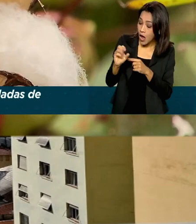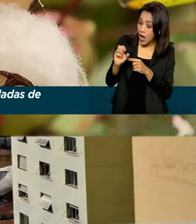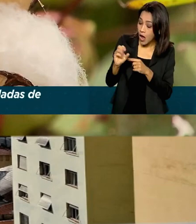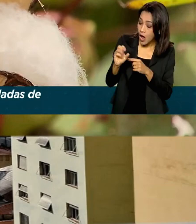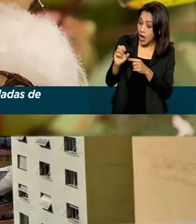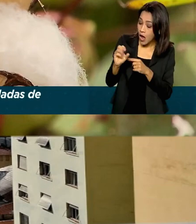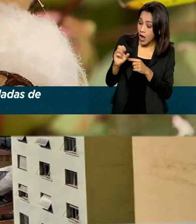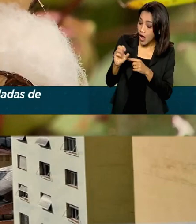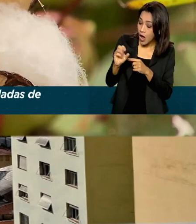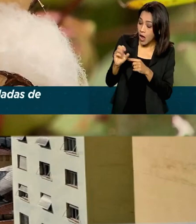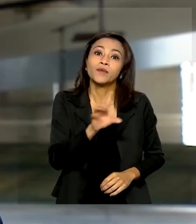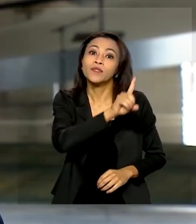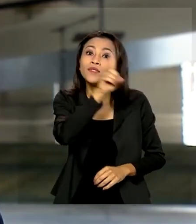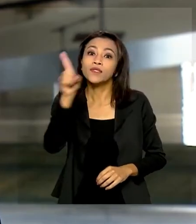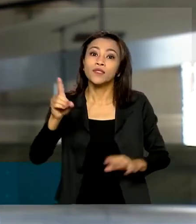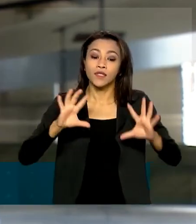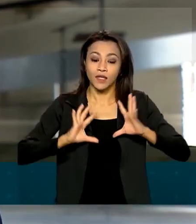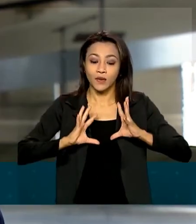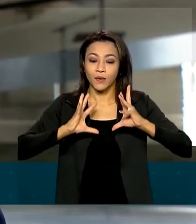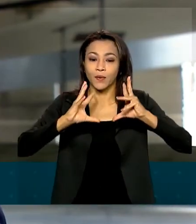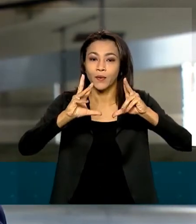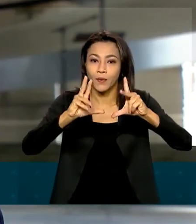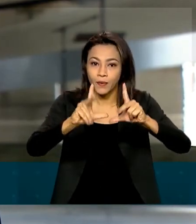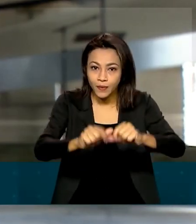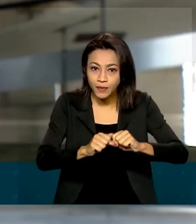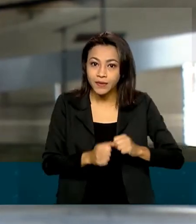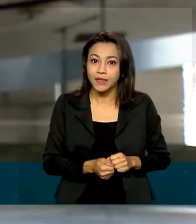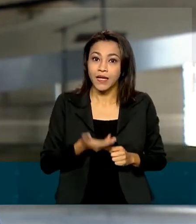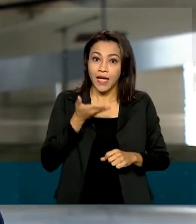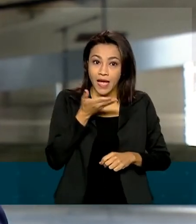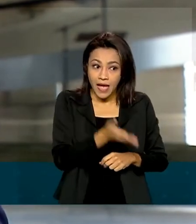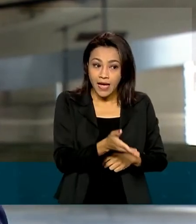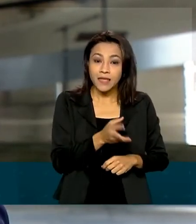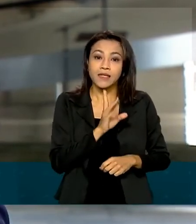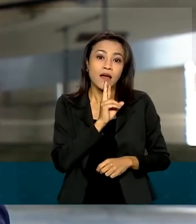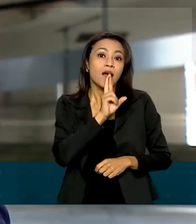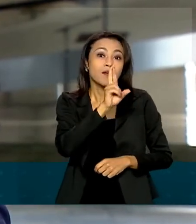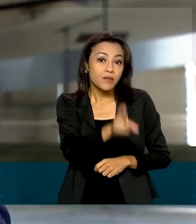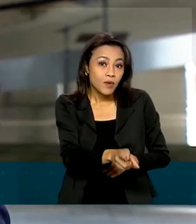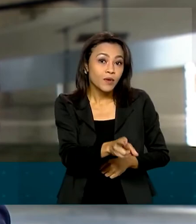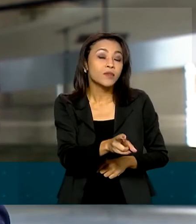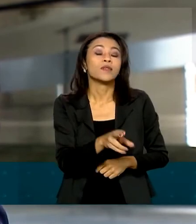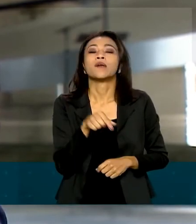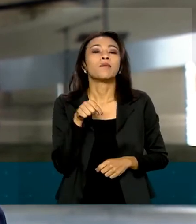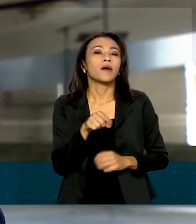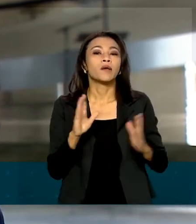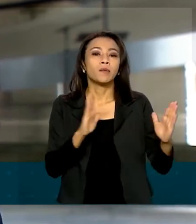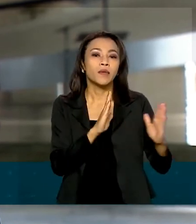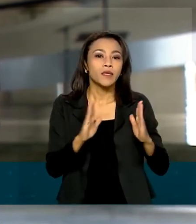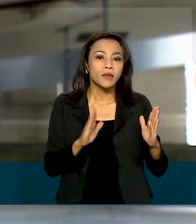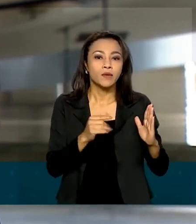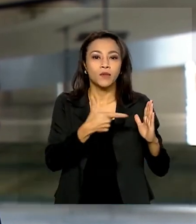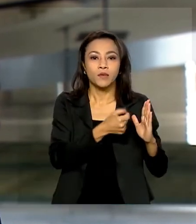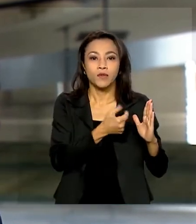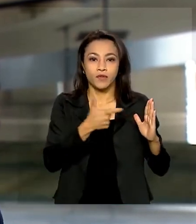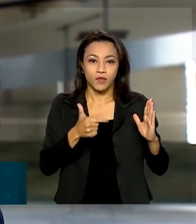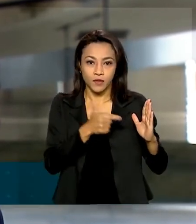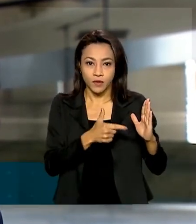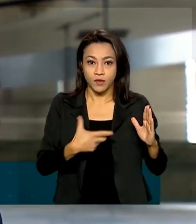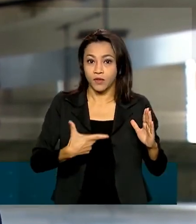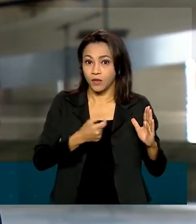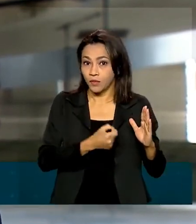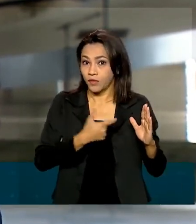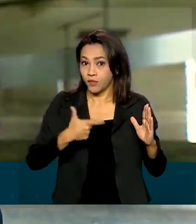os detalhes deste papo. É isso mesmo, né? Esse resultado projetado para a safra 2022-2023,